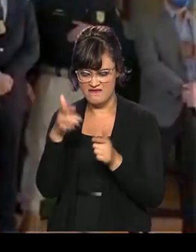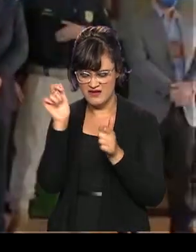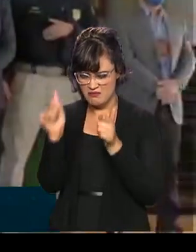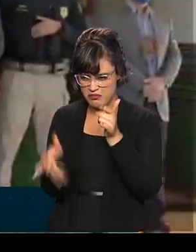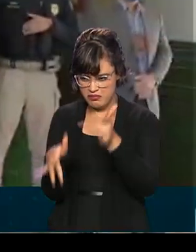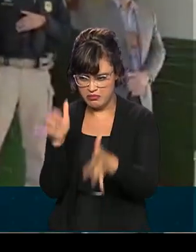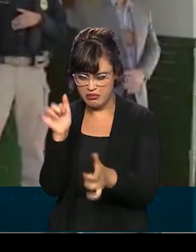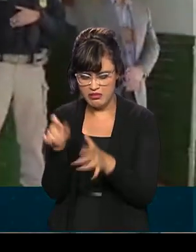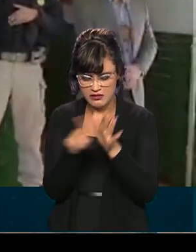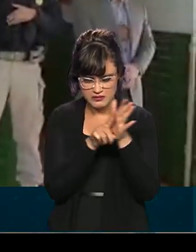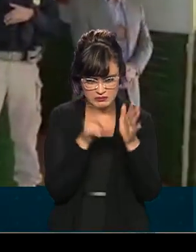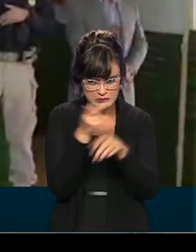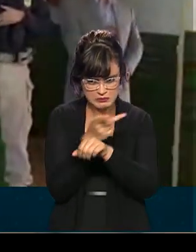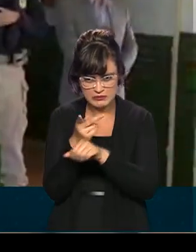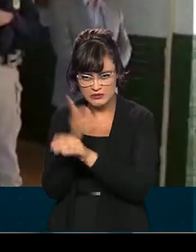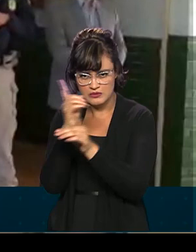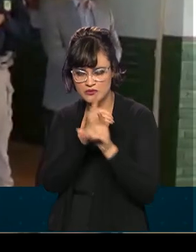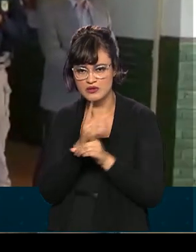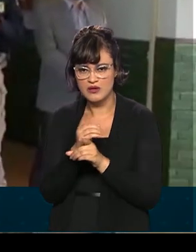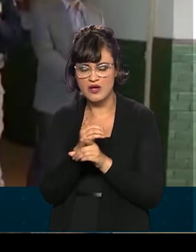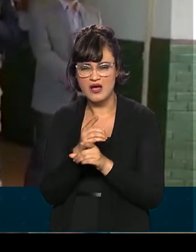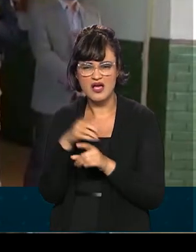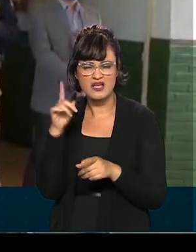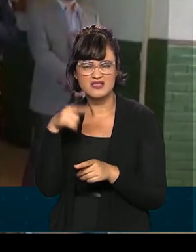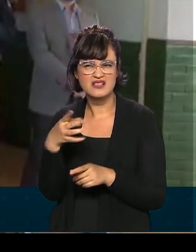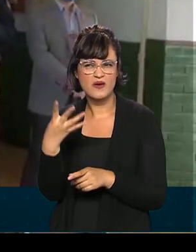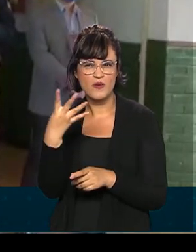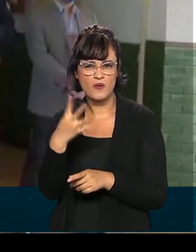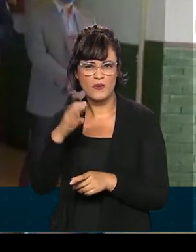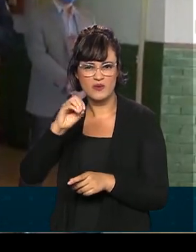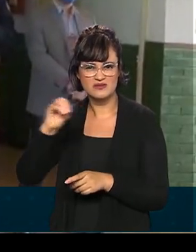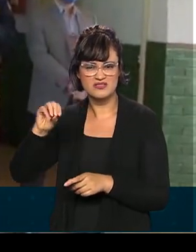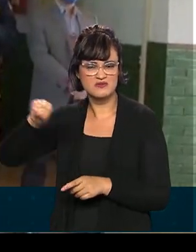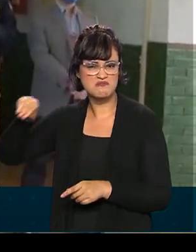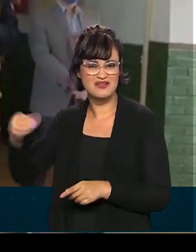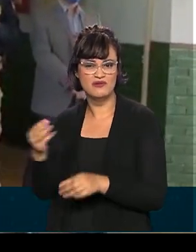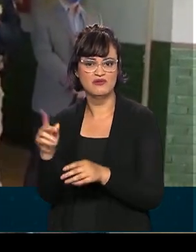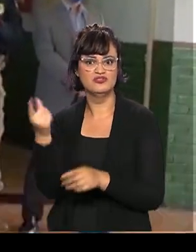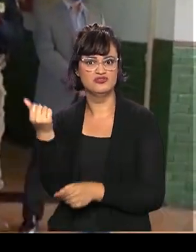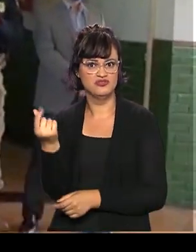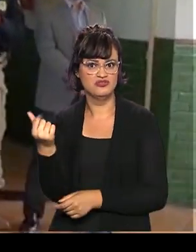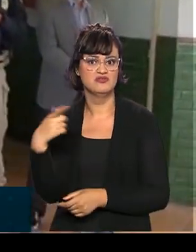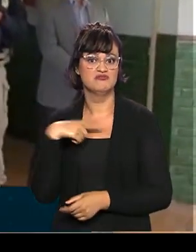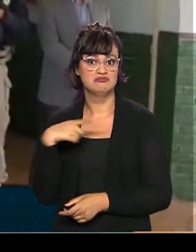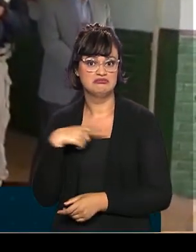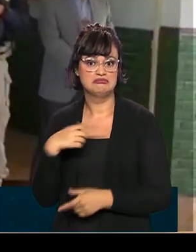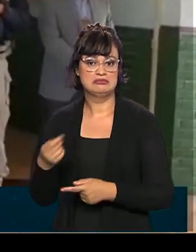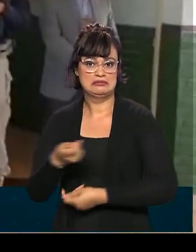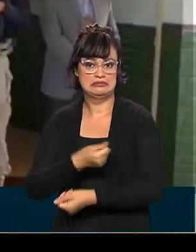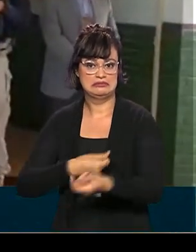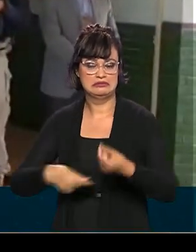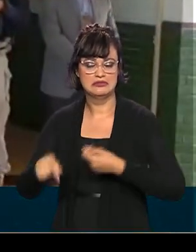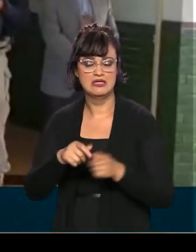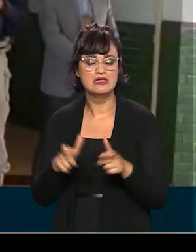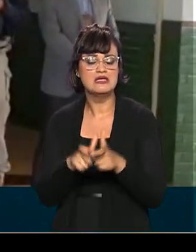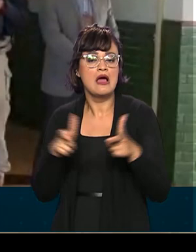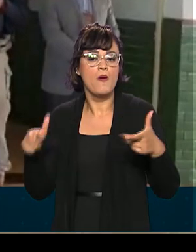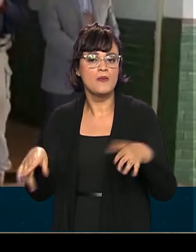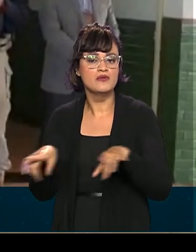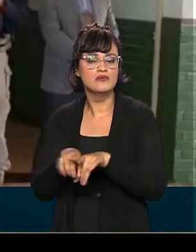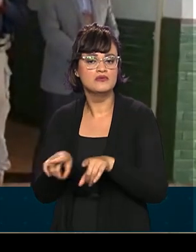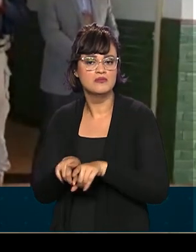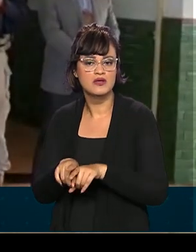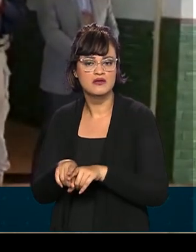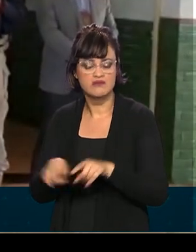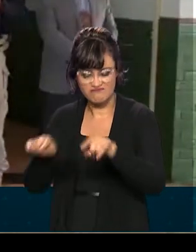Nós já aplicamos em multa mais de 400 milhões de reais na apreensão de